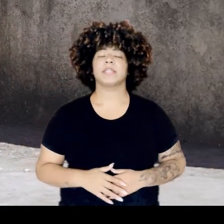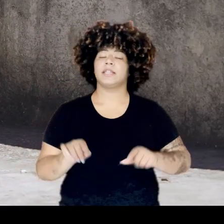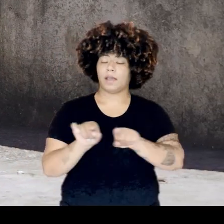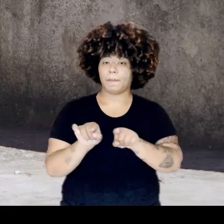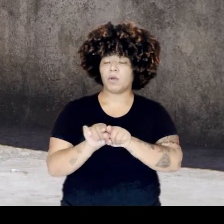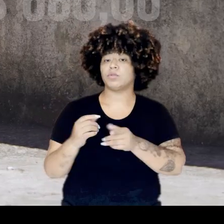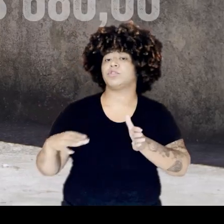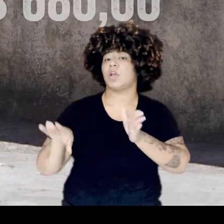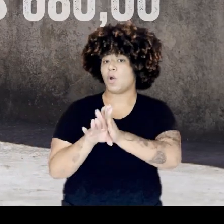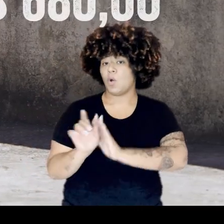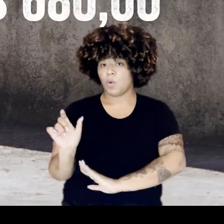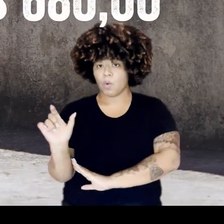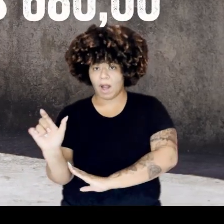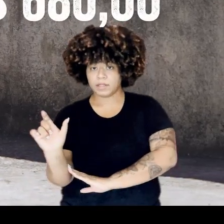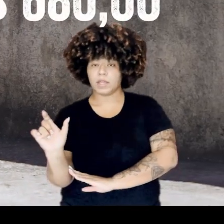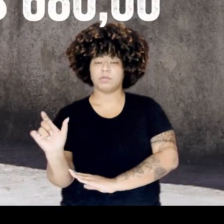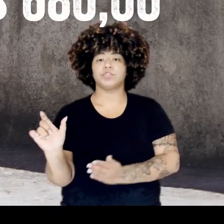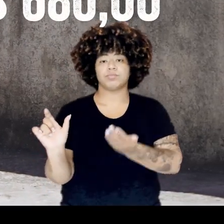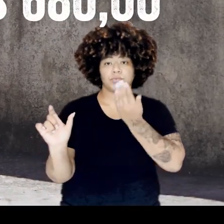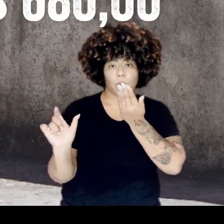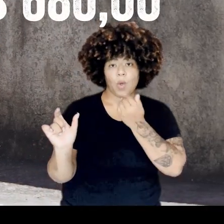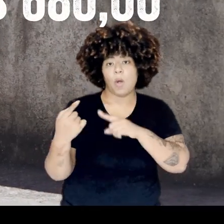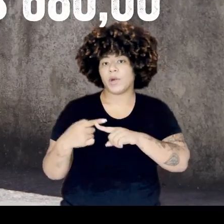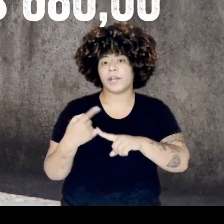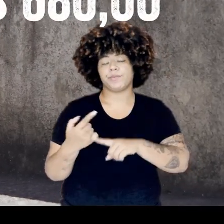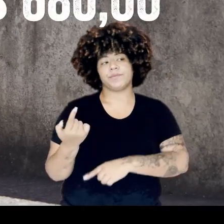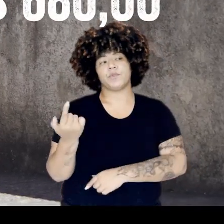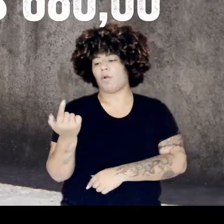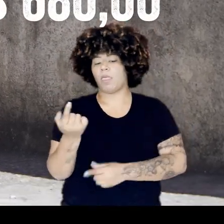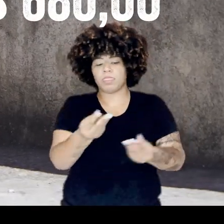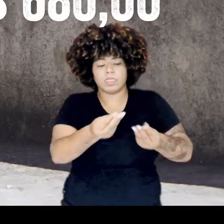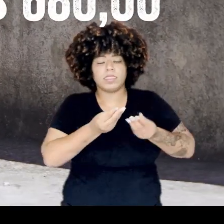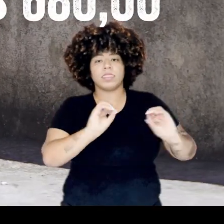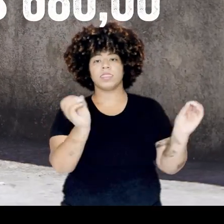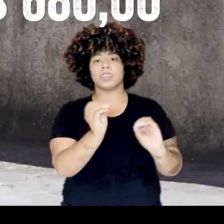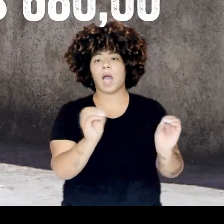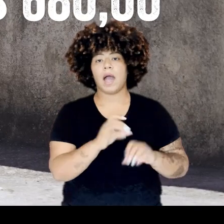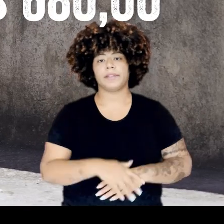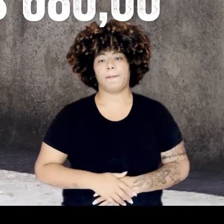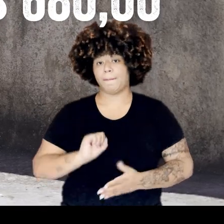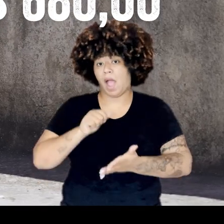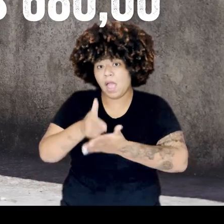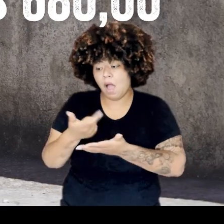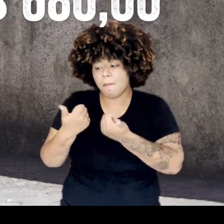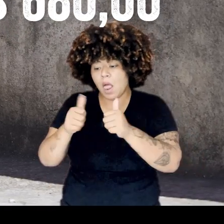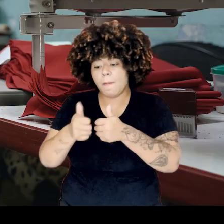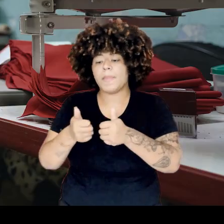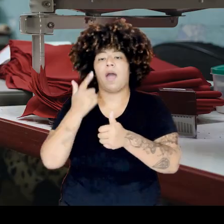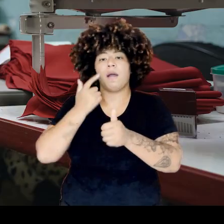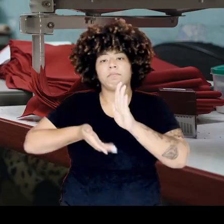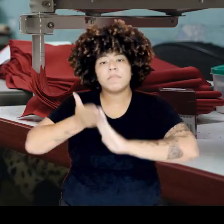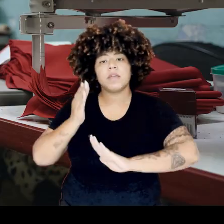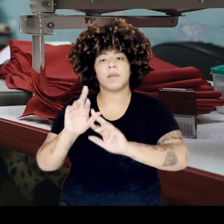O cartão do projeto Aprender chegou na hora certa, porque não estava recebendo nada, não estava tendo dinheiro pra ir no